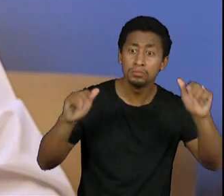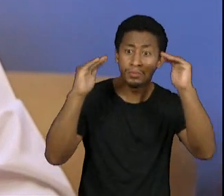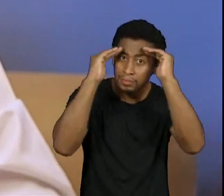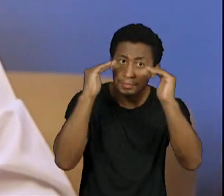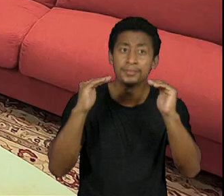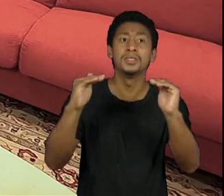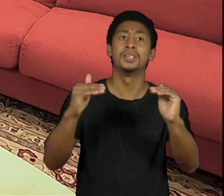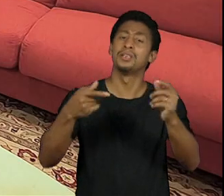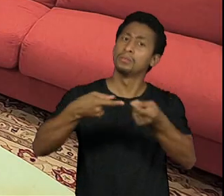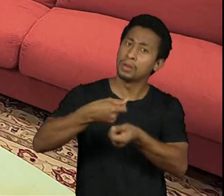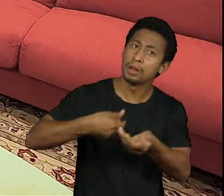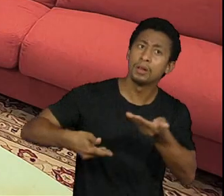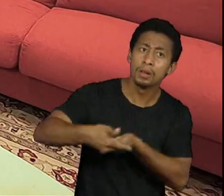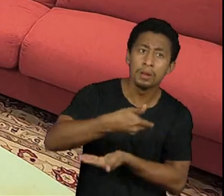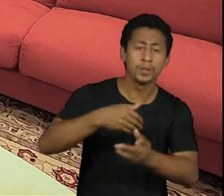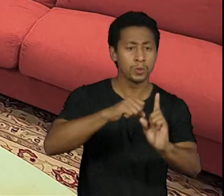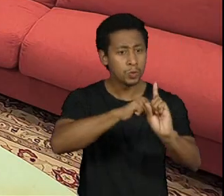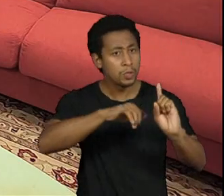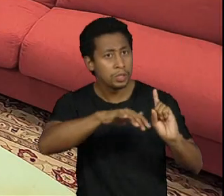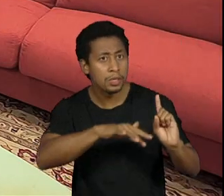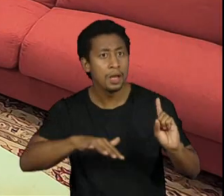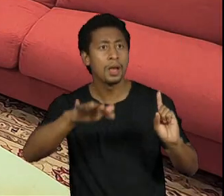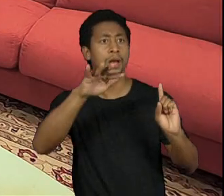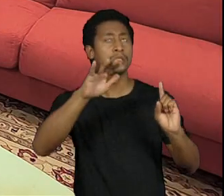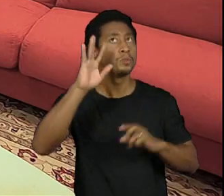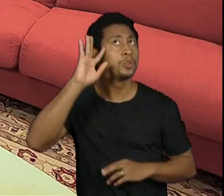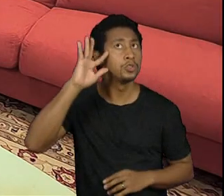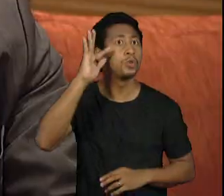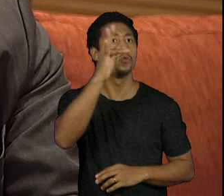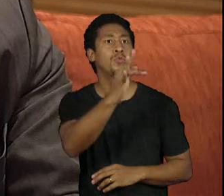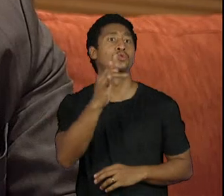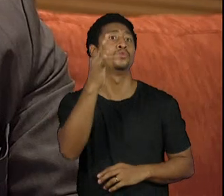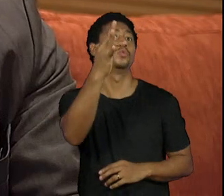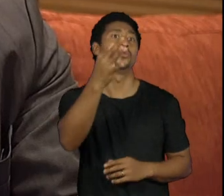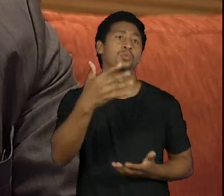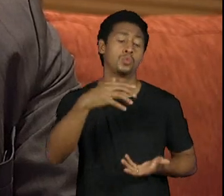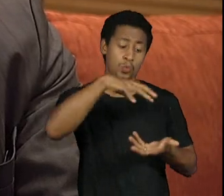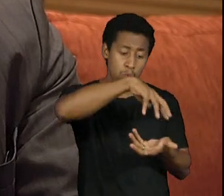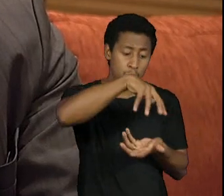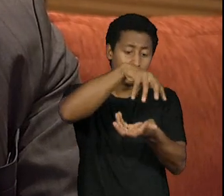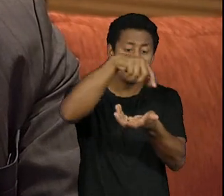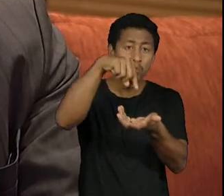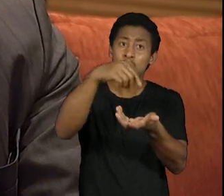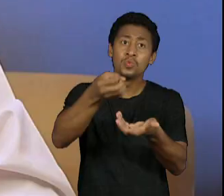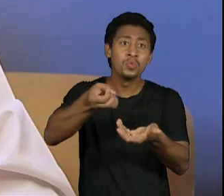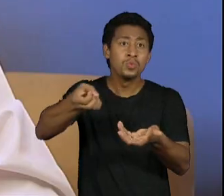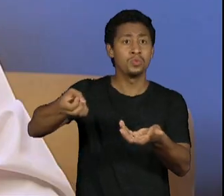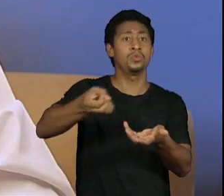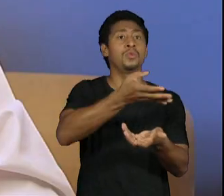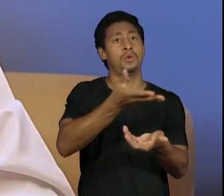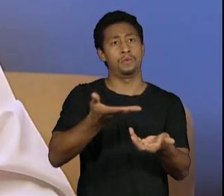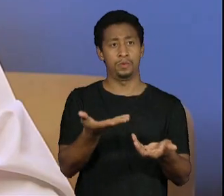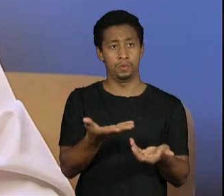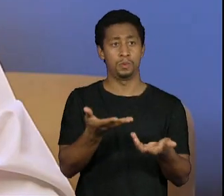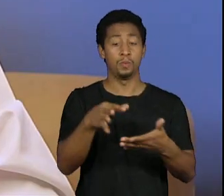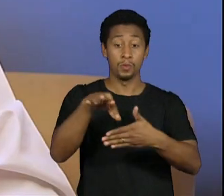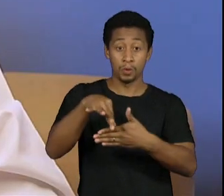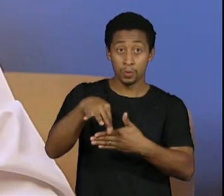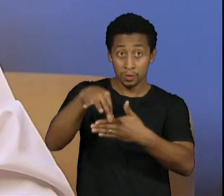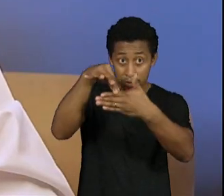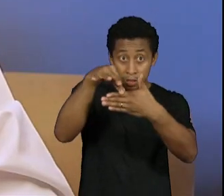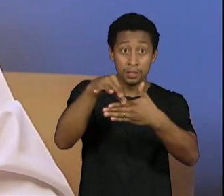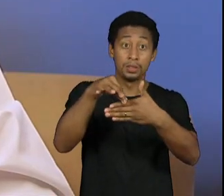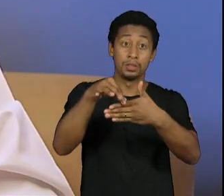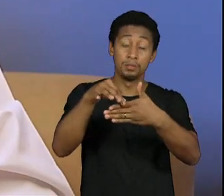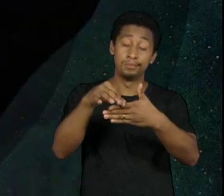do futuro é falar de um novo mundo que de alguma maneira a liderança empresarial tem